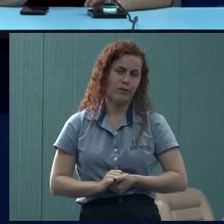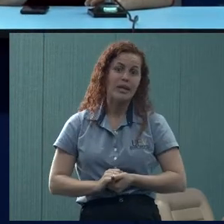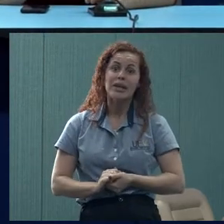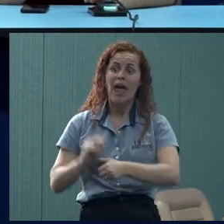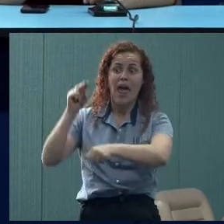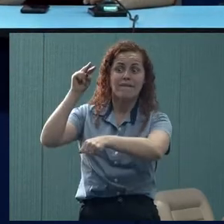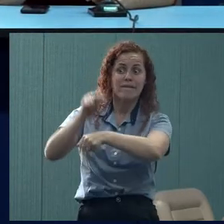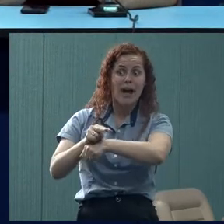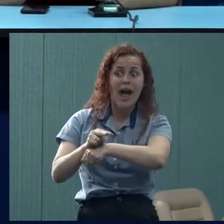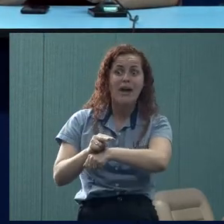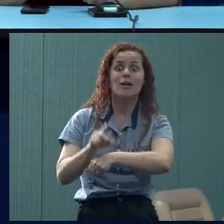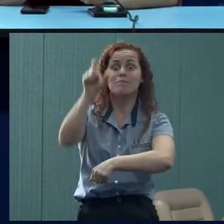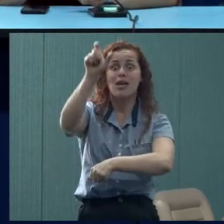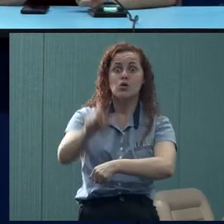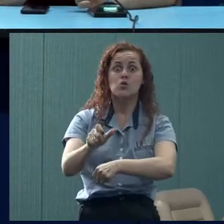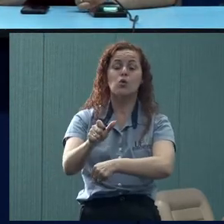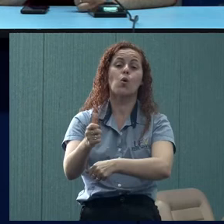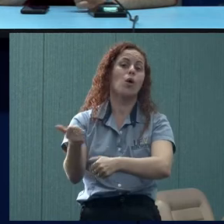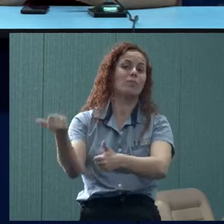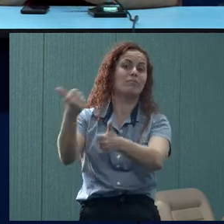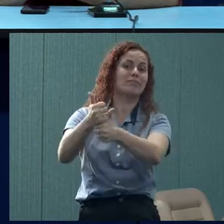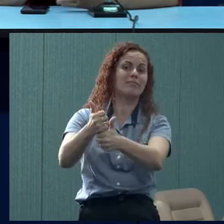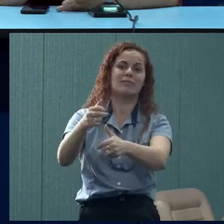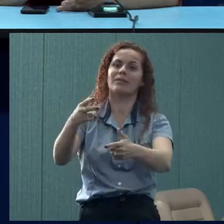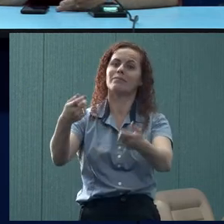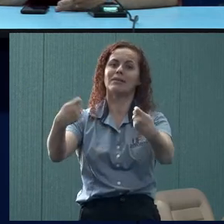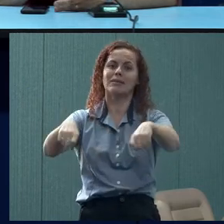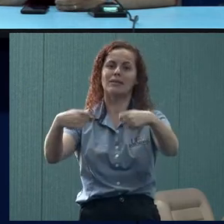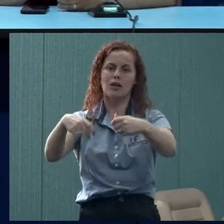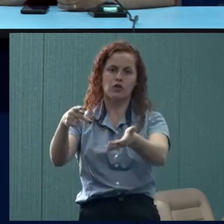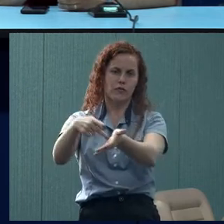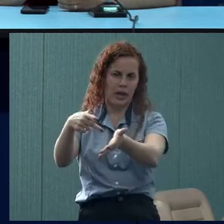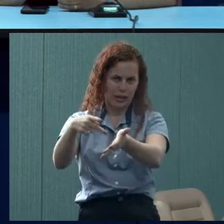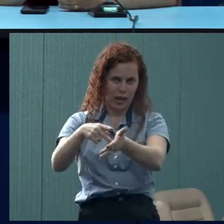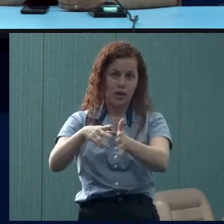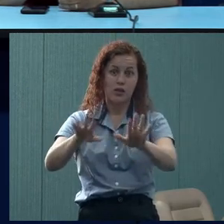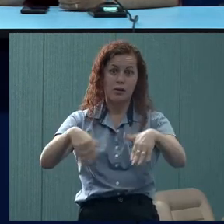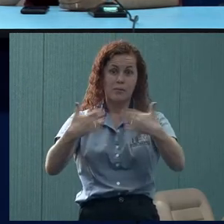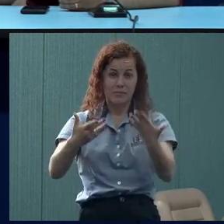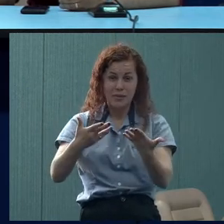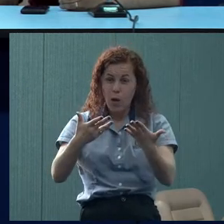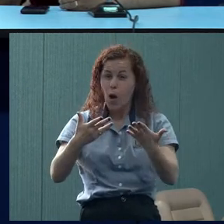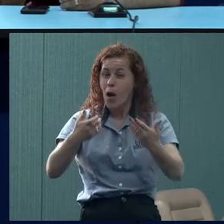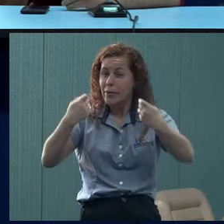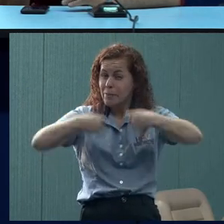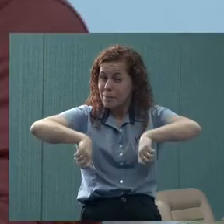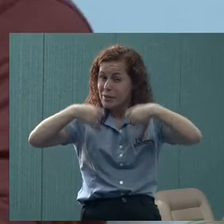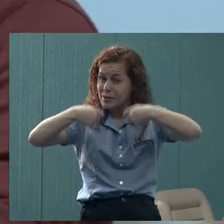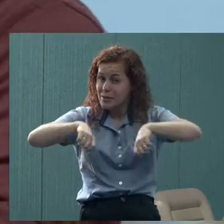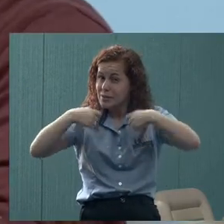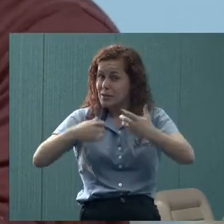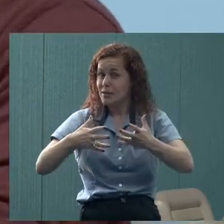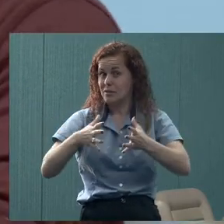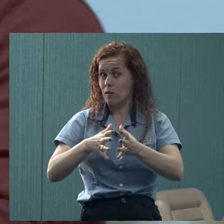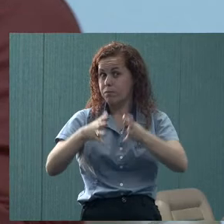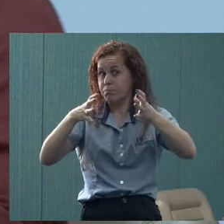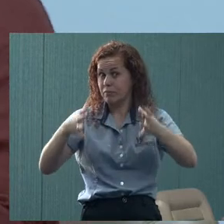vaga de quem realmente está precisando. Ainda mais com a oferta que a gente tem, que não é tão grande.